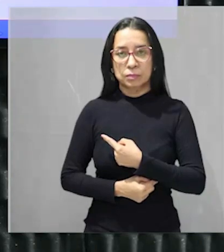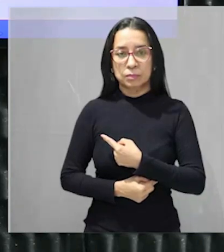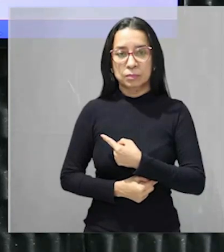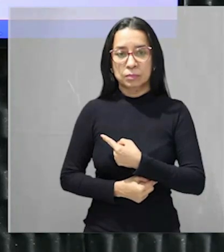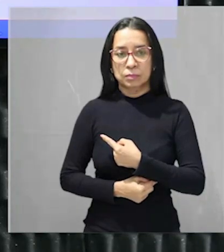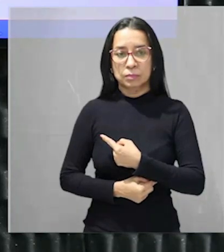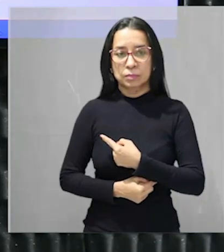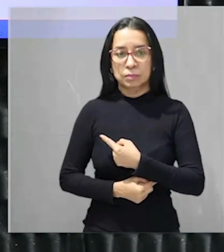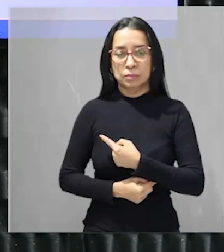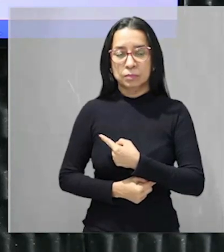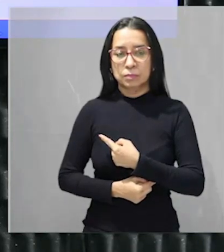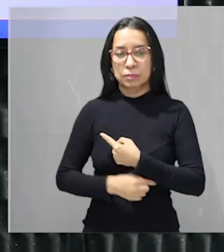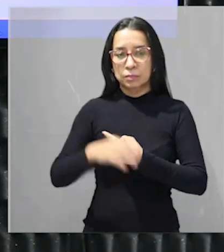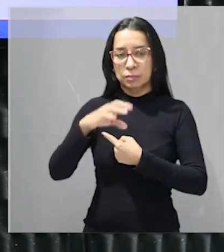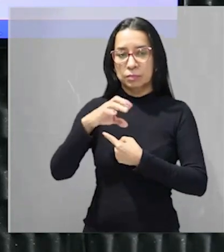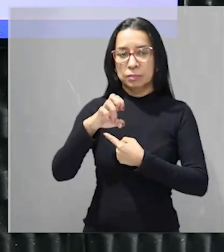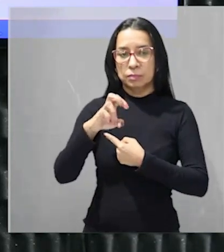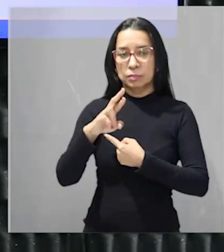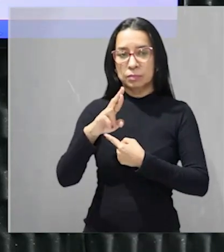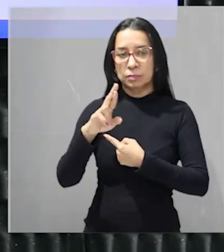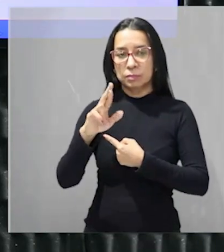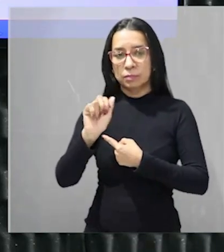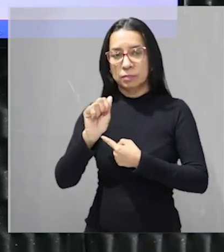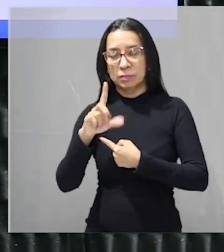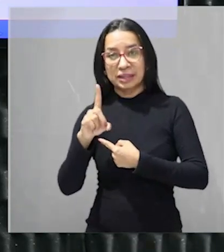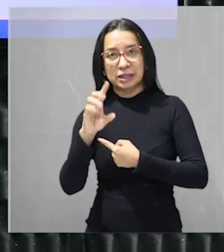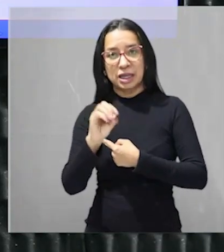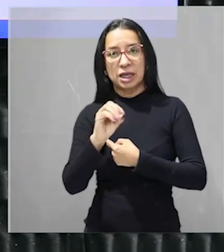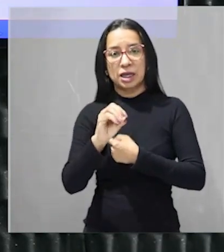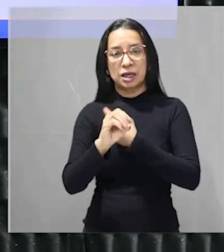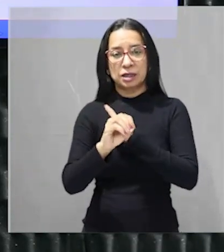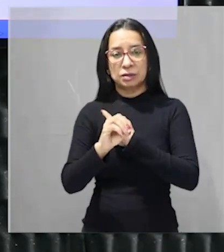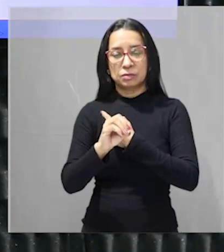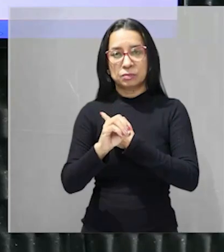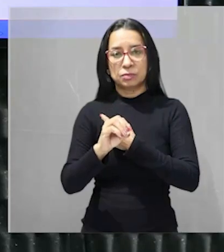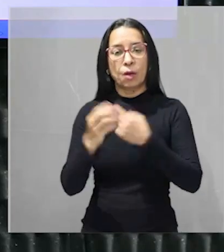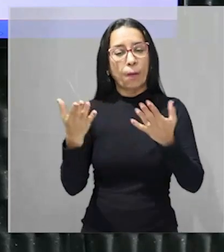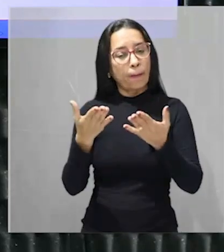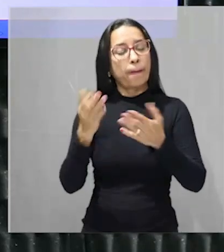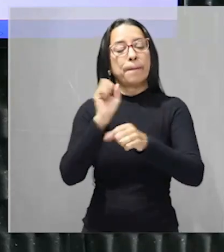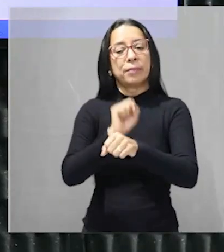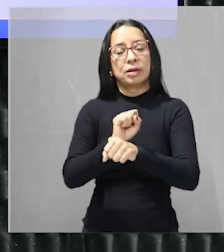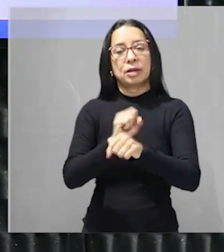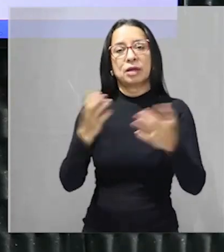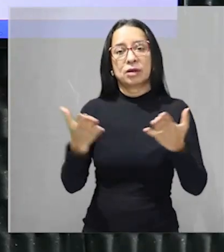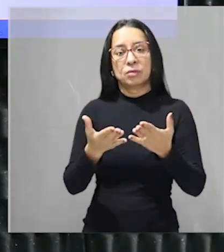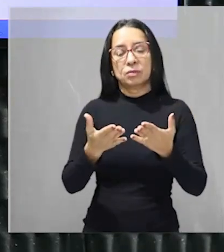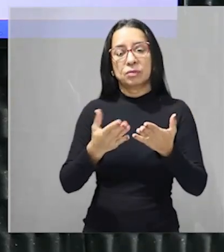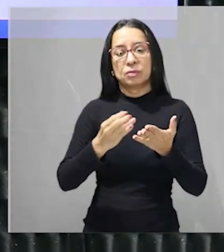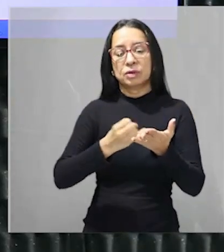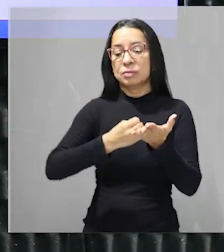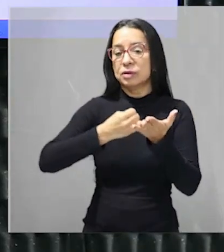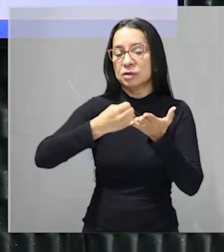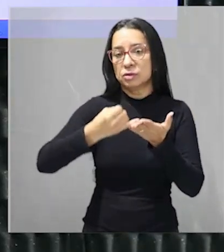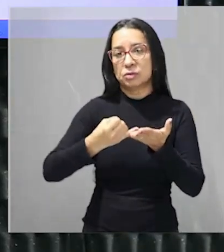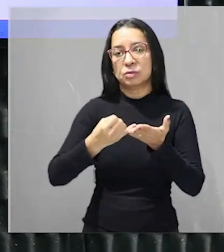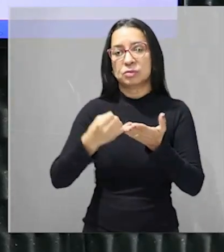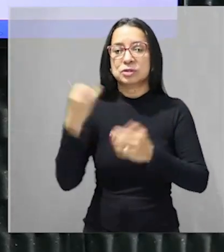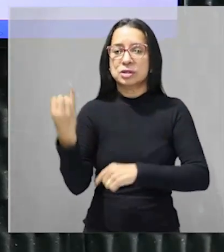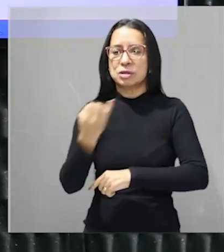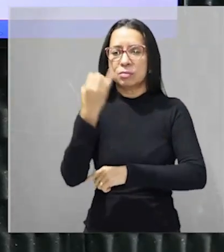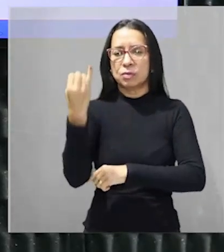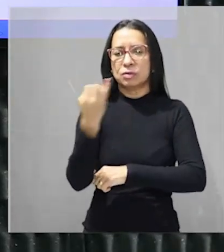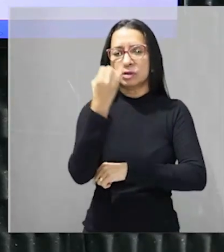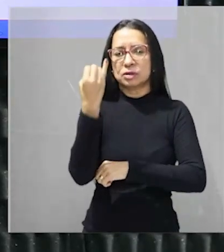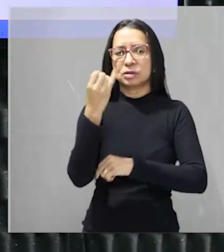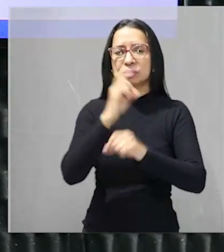cerrado domínio morfoclimático brasileiro vou te fazer uma pausa agora logo pra fazer essa introdução importante sobre domínio